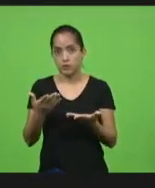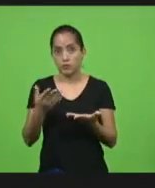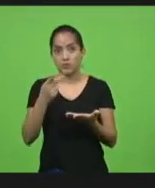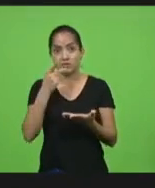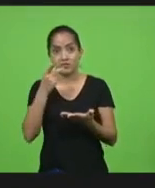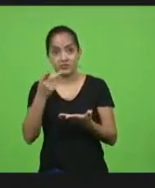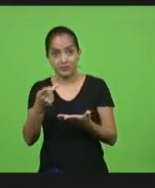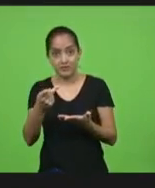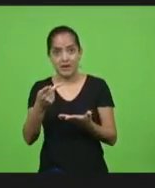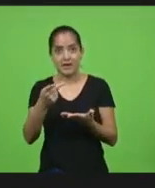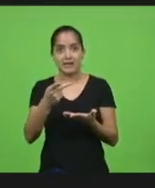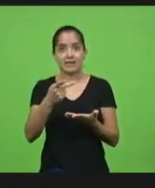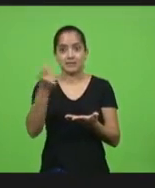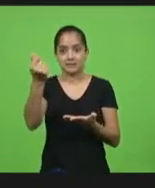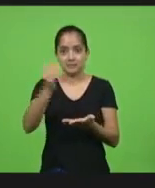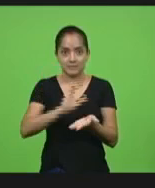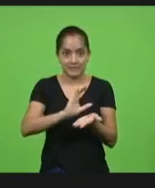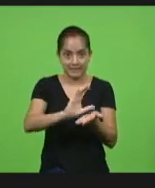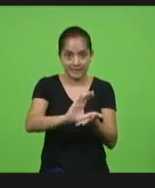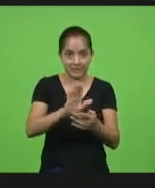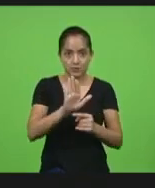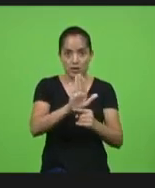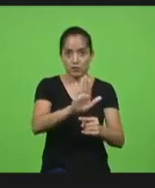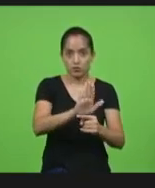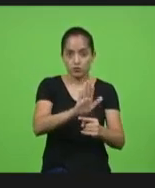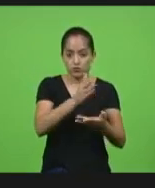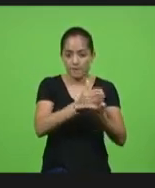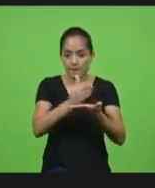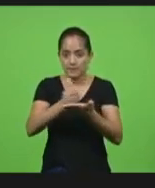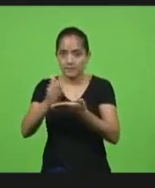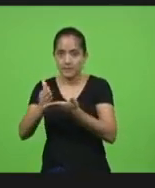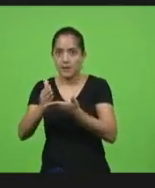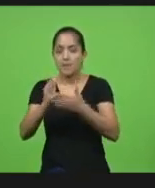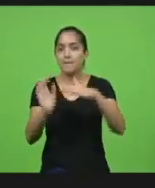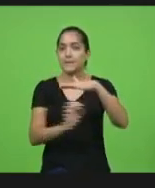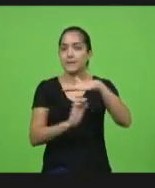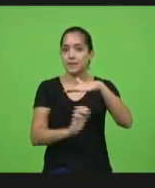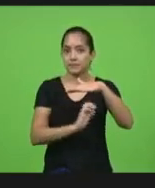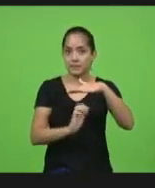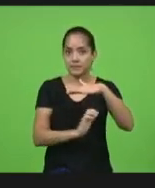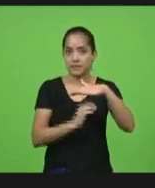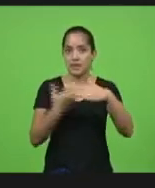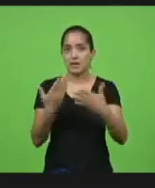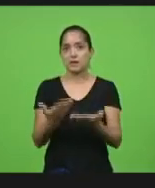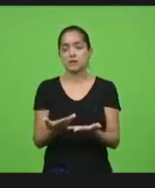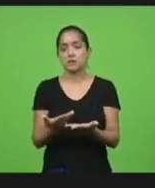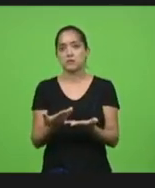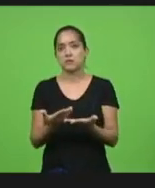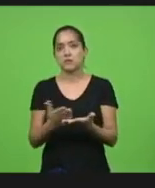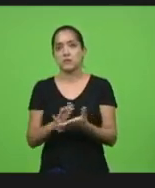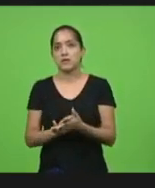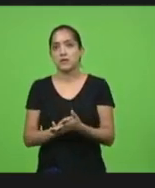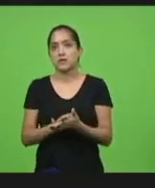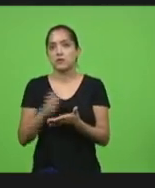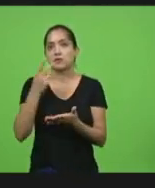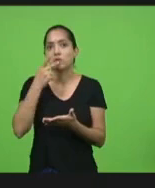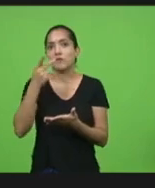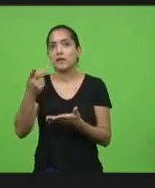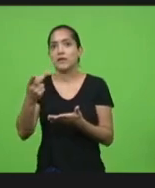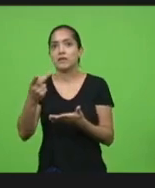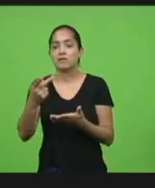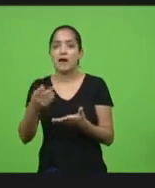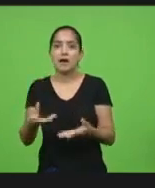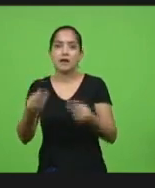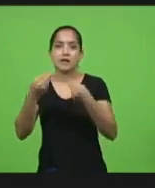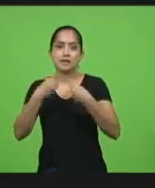crédito e auxílios emergencial para empresários eu quero dizer eu não fico aqui falando olha recebi no